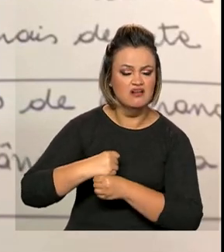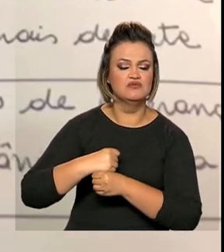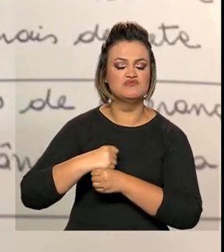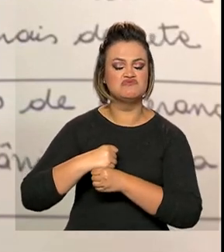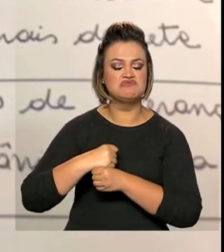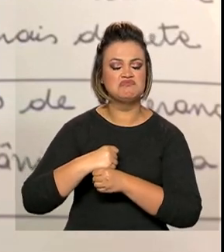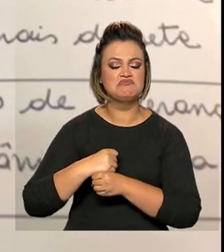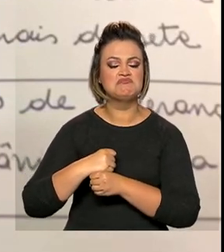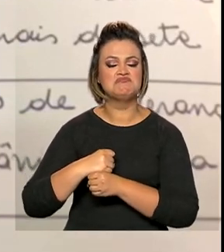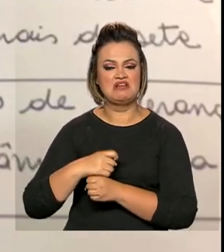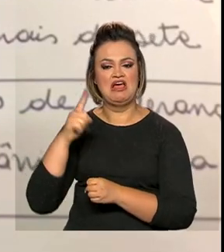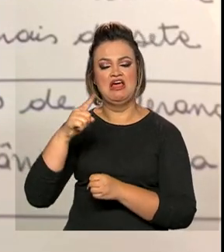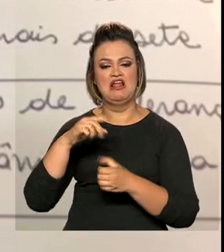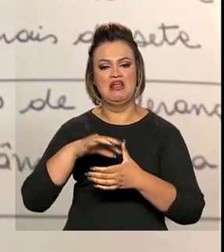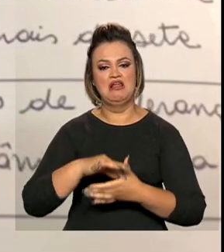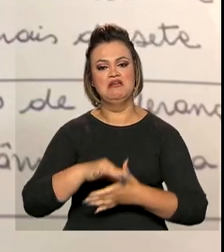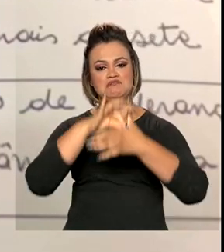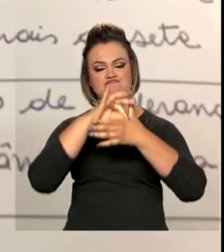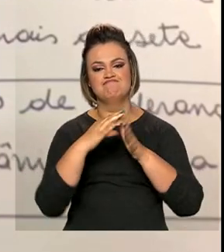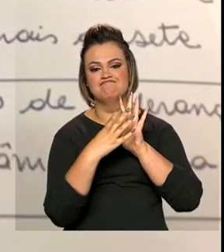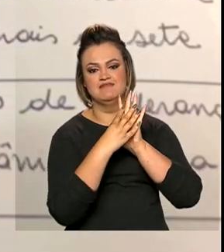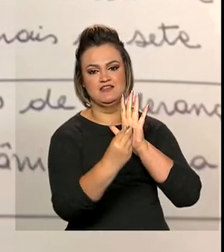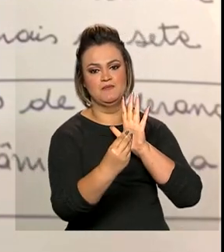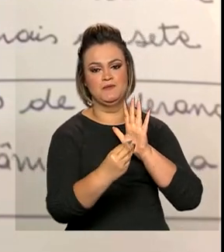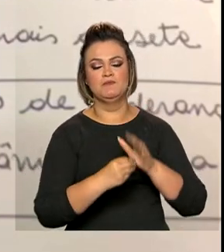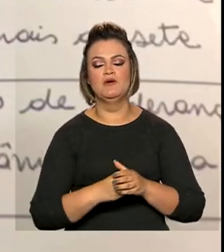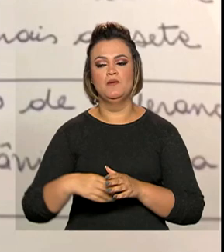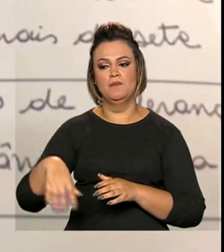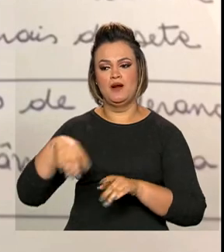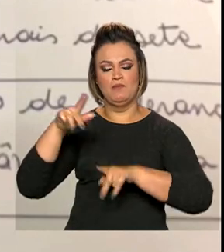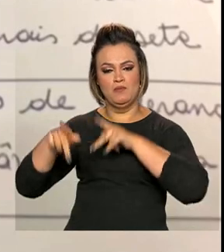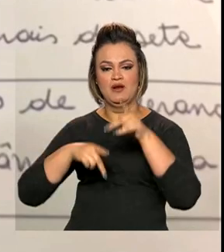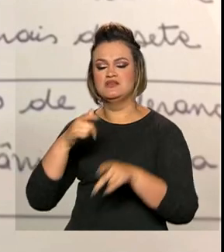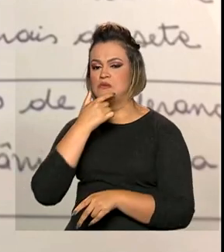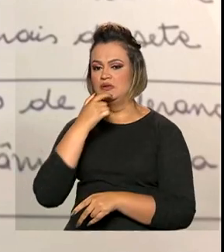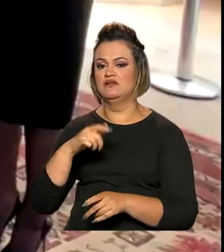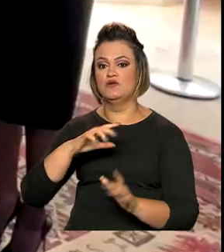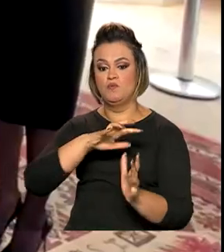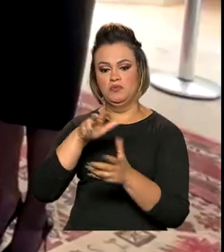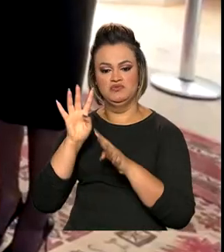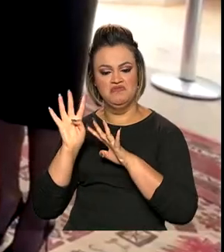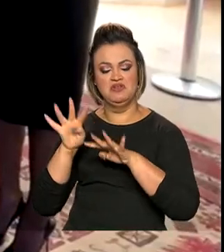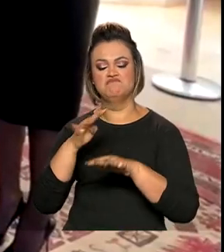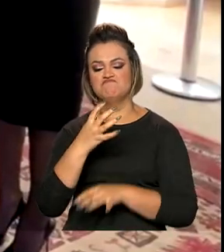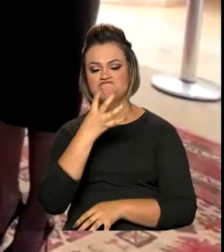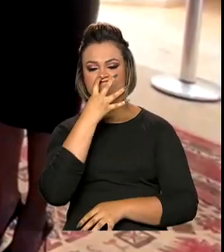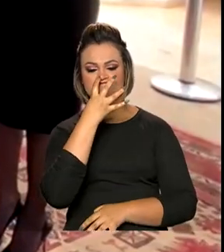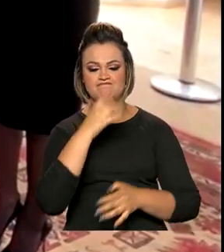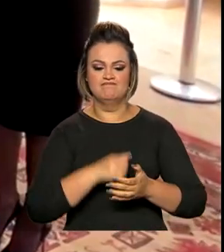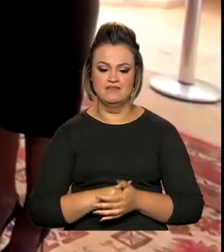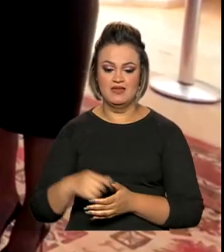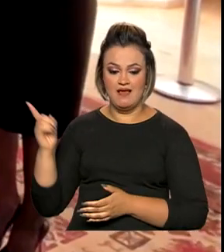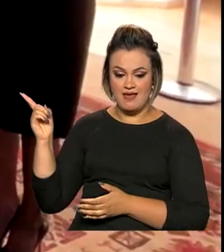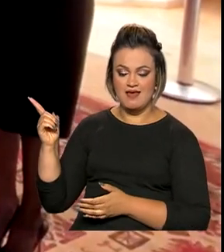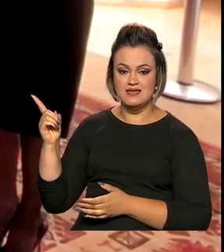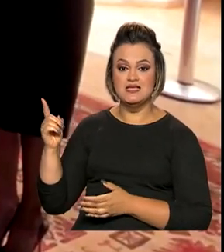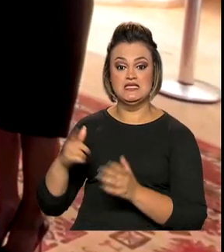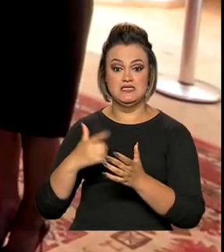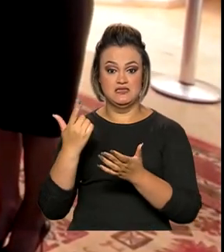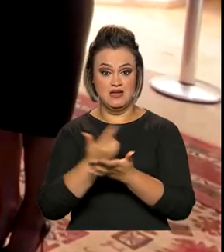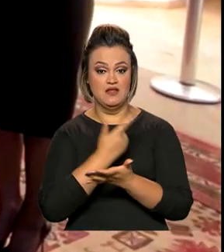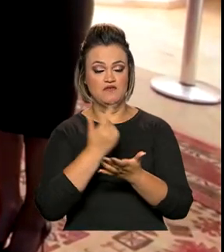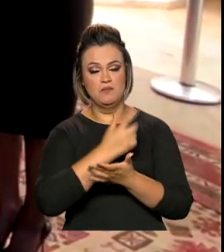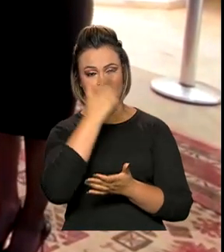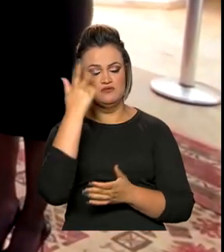um legado de liderança e estabilidade para o povo britânico e para o mundo. O livro de condolências está disponível